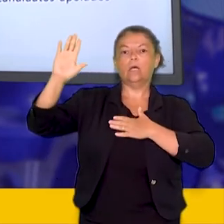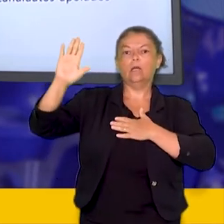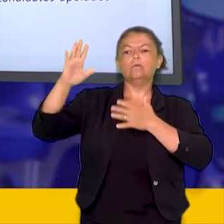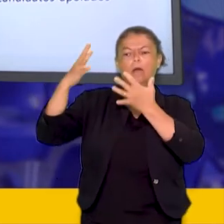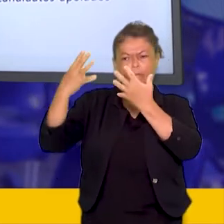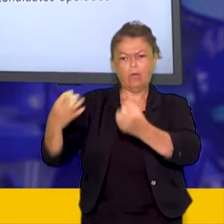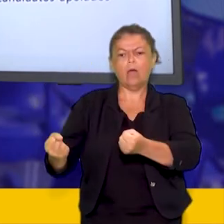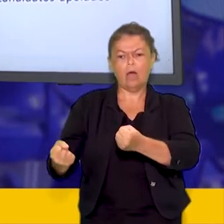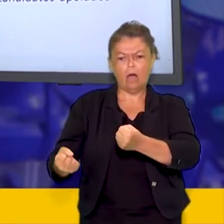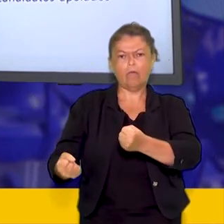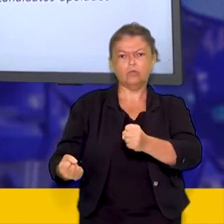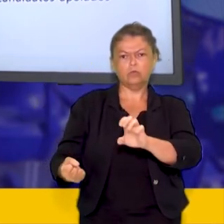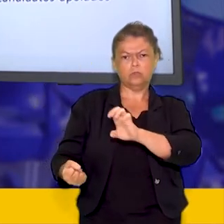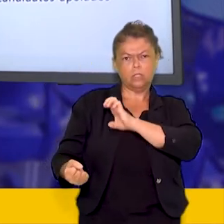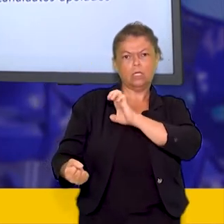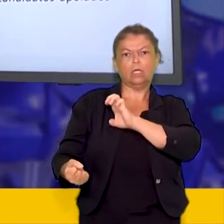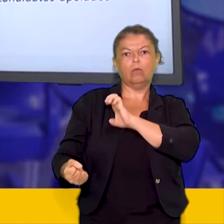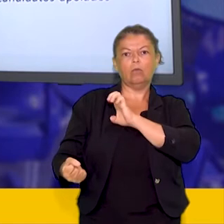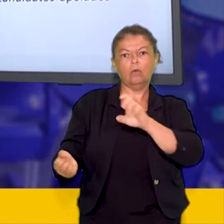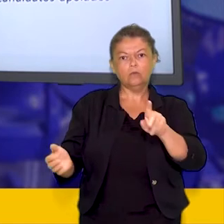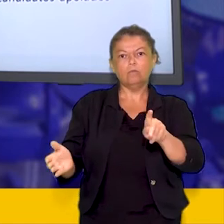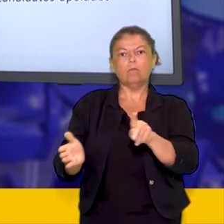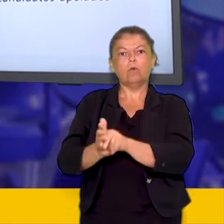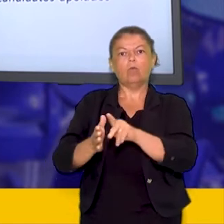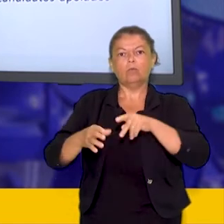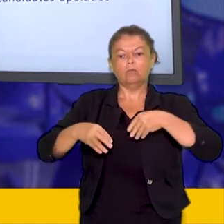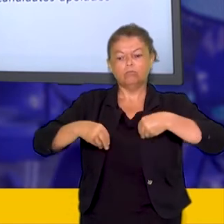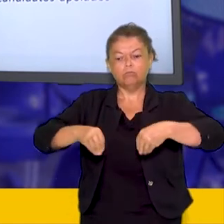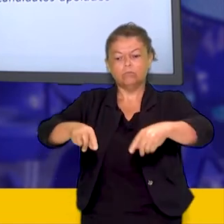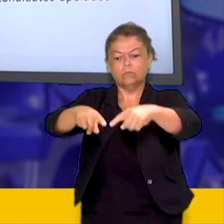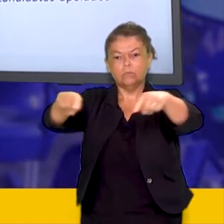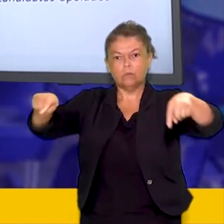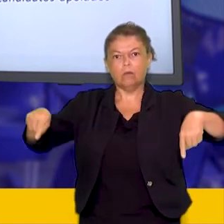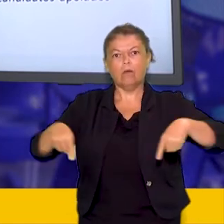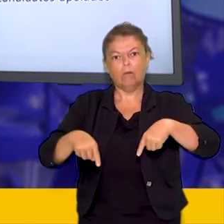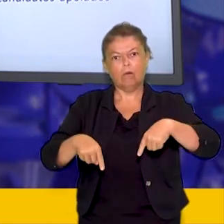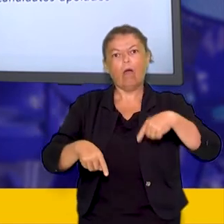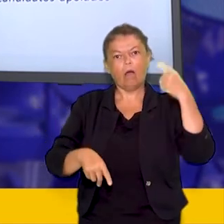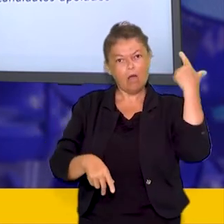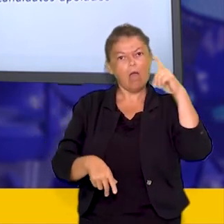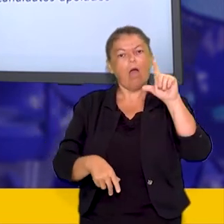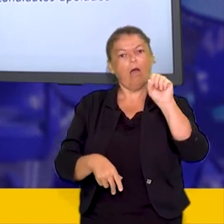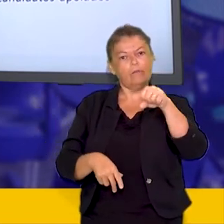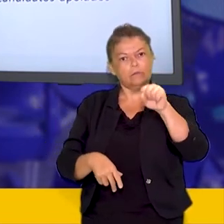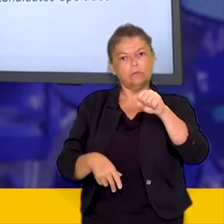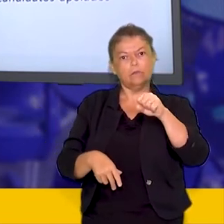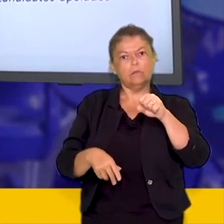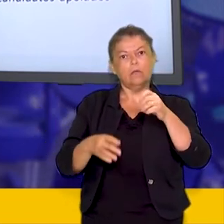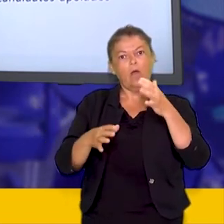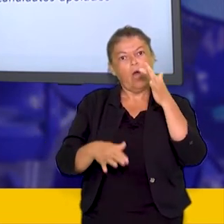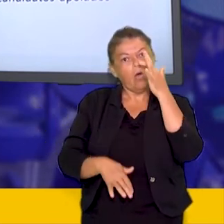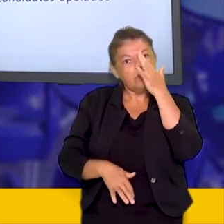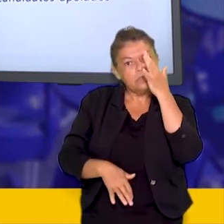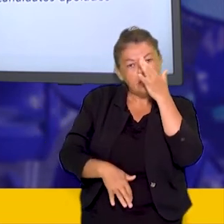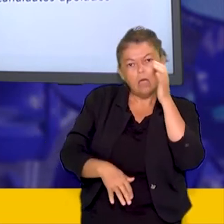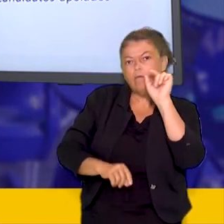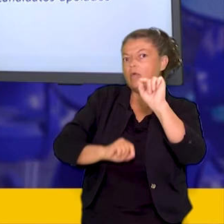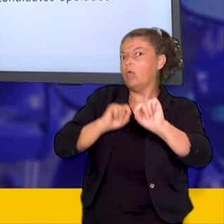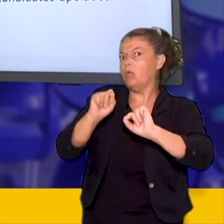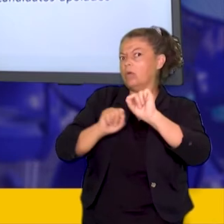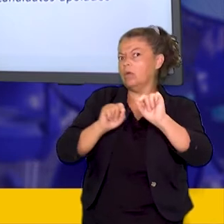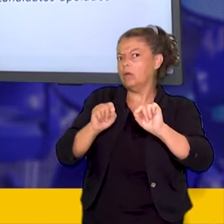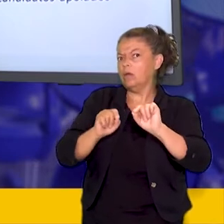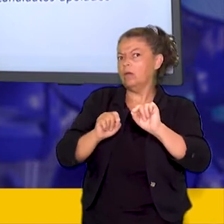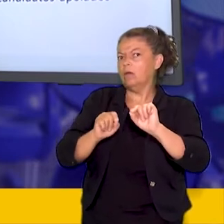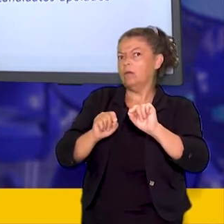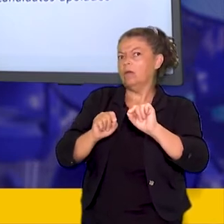ricos donos de terra eram eleitos. Observe que o que ocorreu no